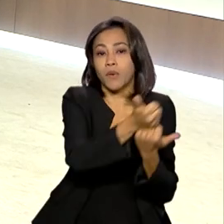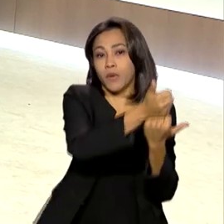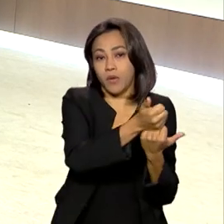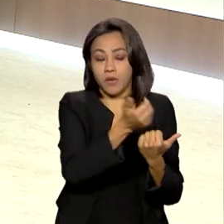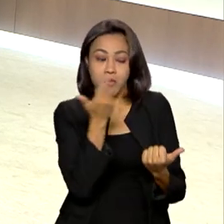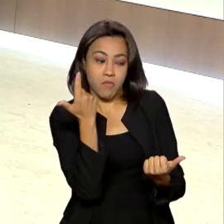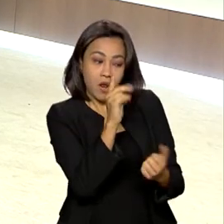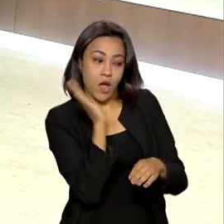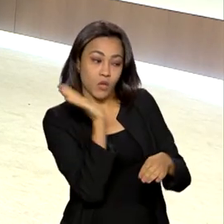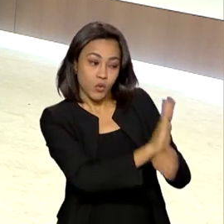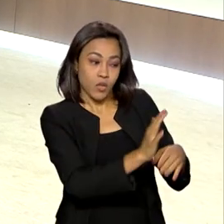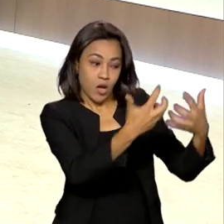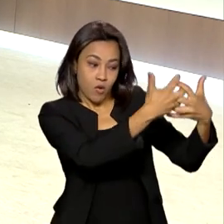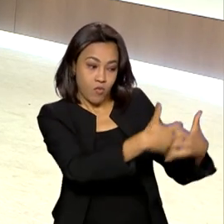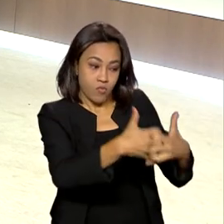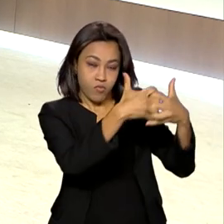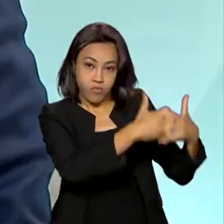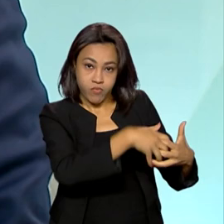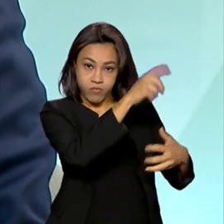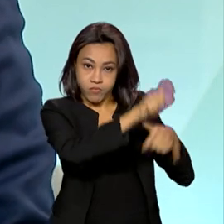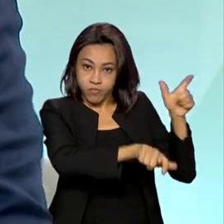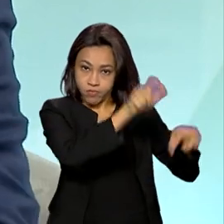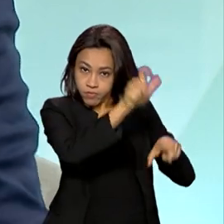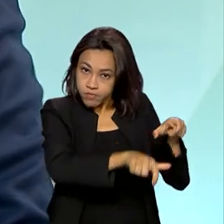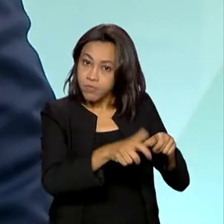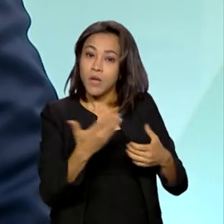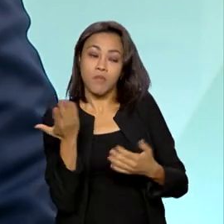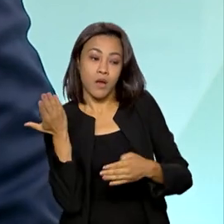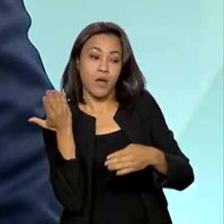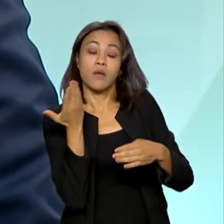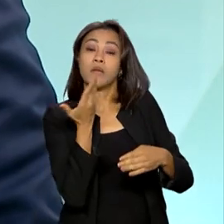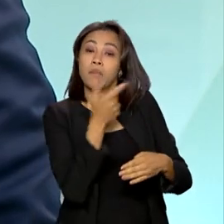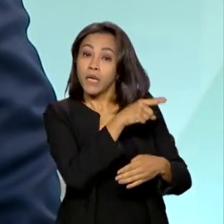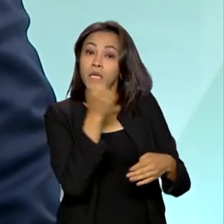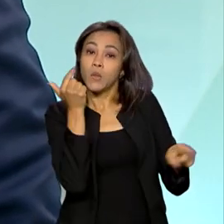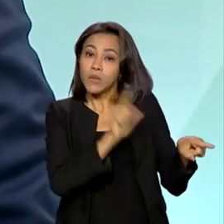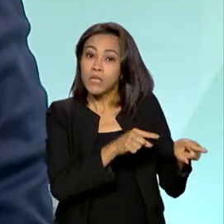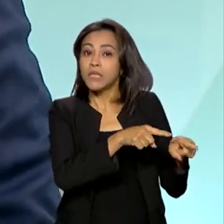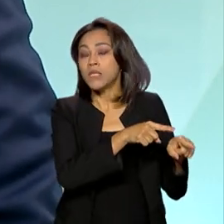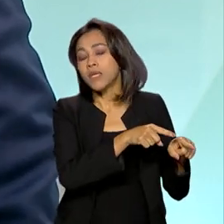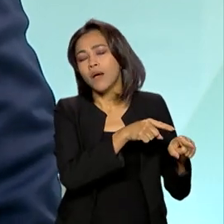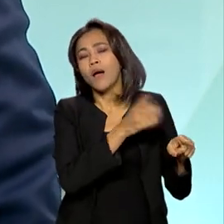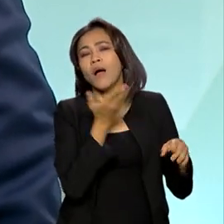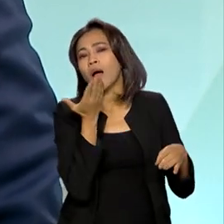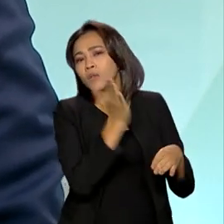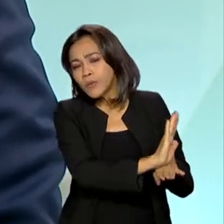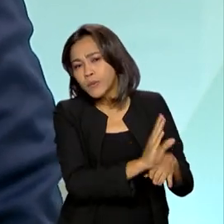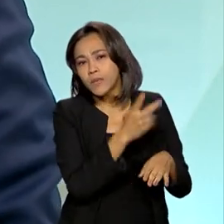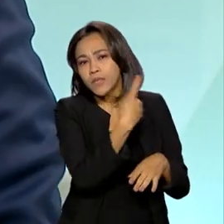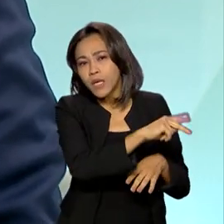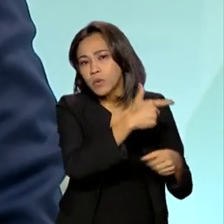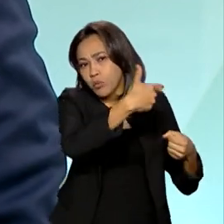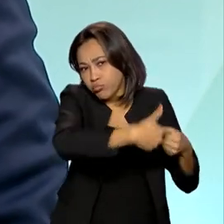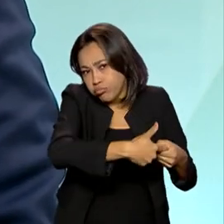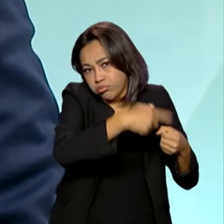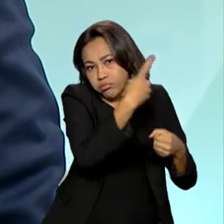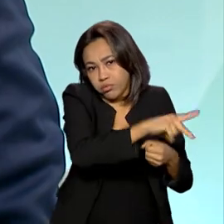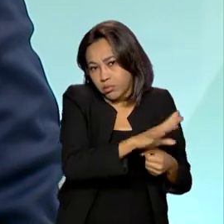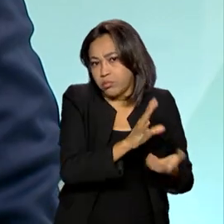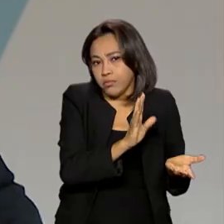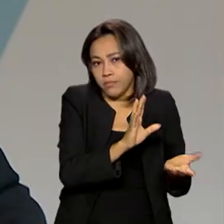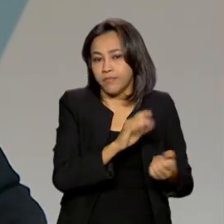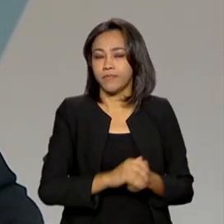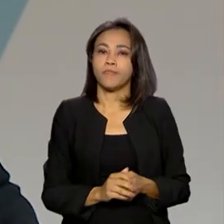motorista de caminhão, ao motorista autônomo de caminhão, para que ele possa ajudar no custeio do abastecimento do seu veículo.